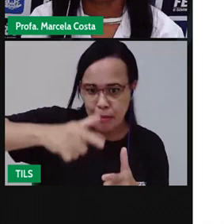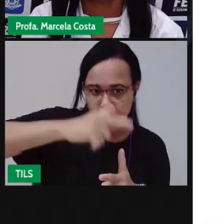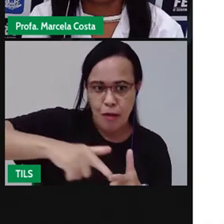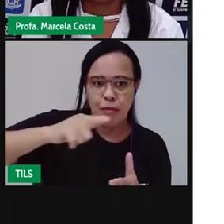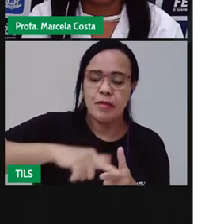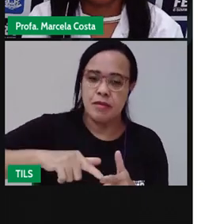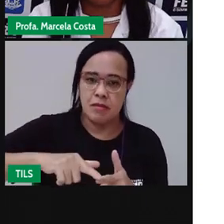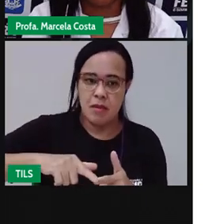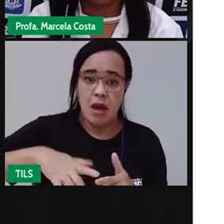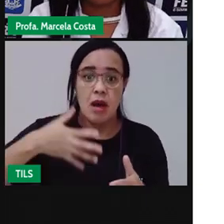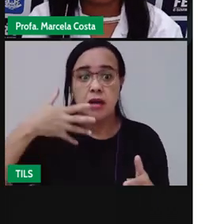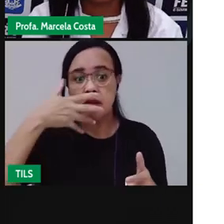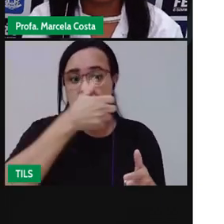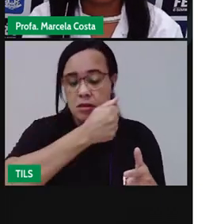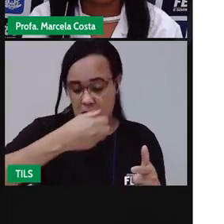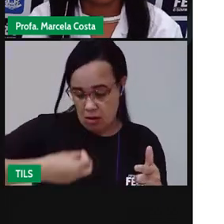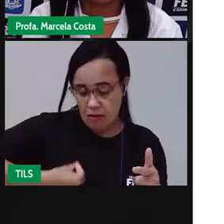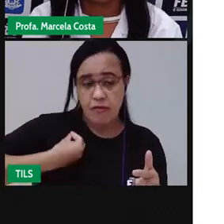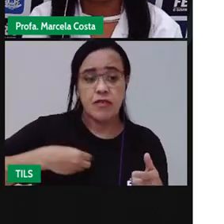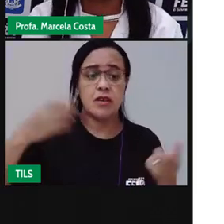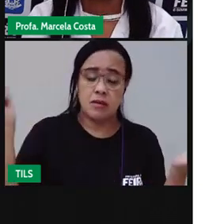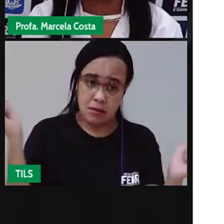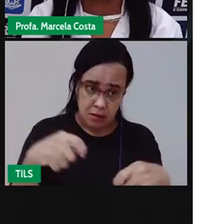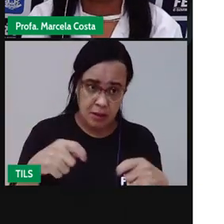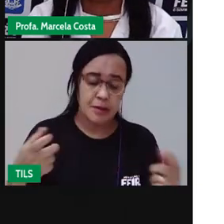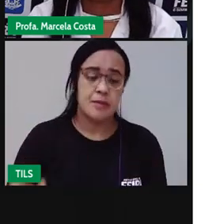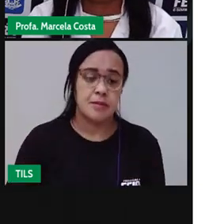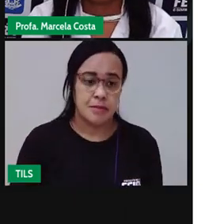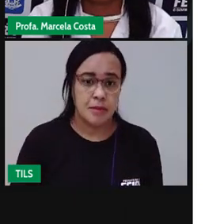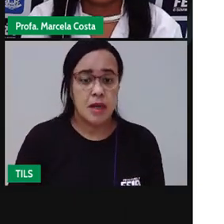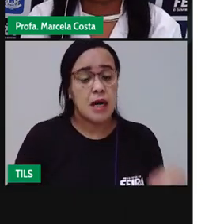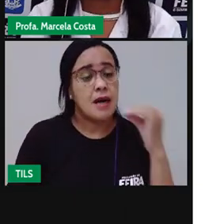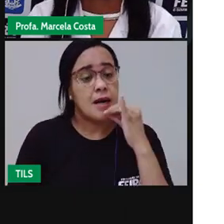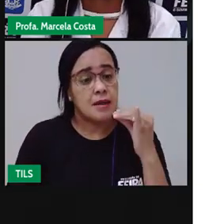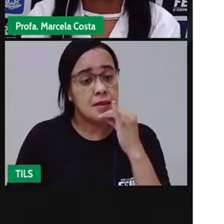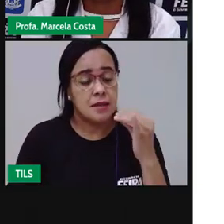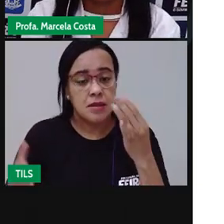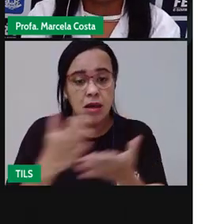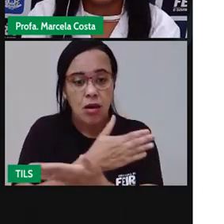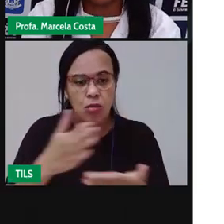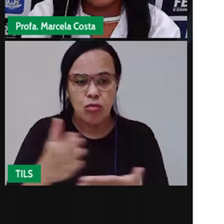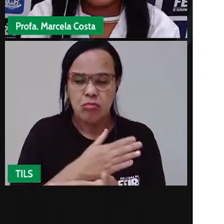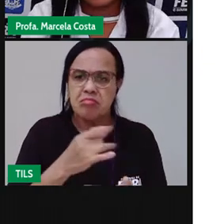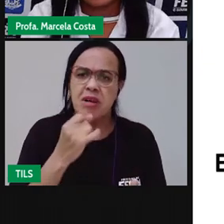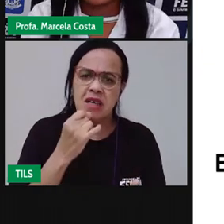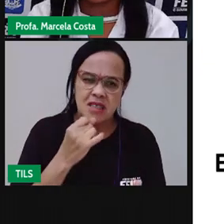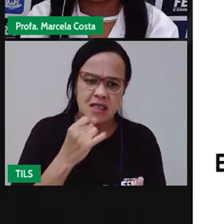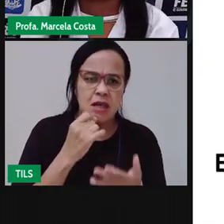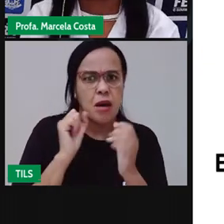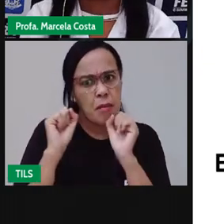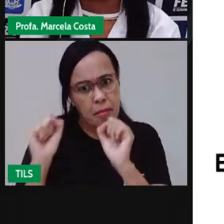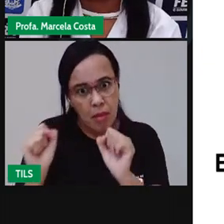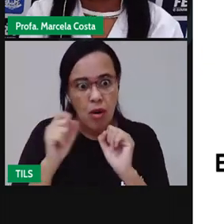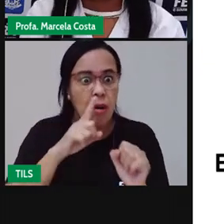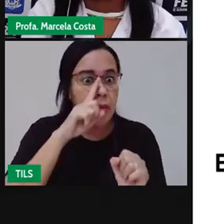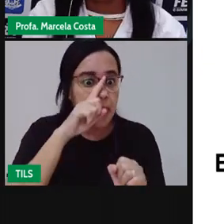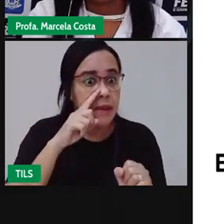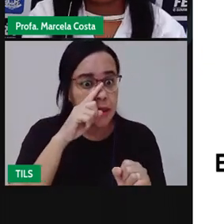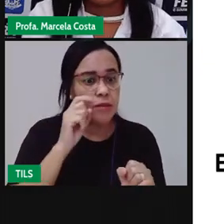Vamos ver aqui agora algumas situações que podem apresentar perigo para as crianças.